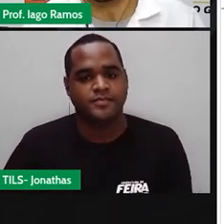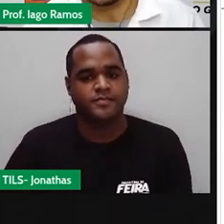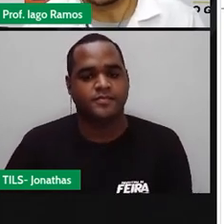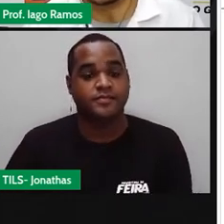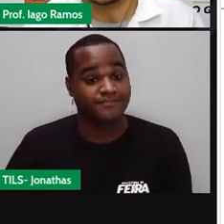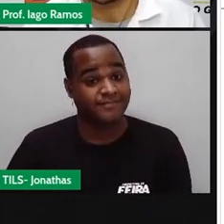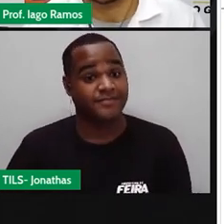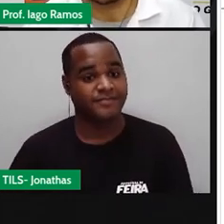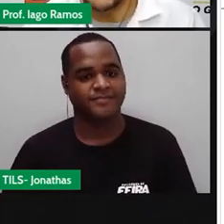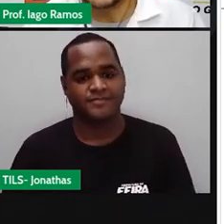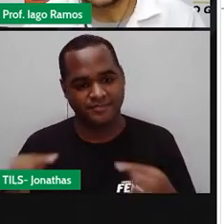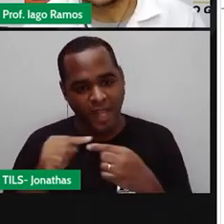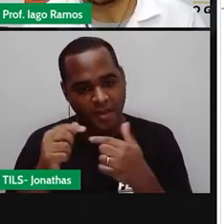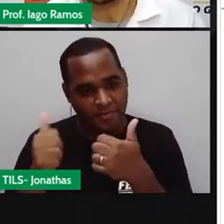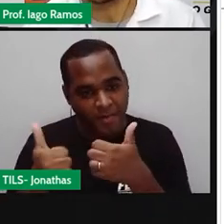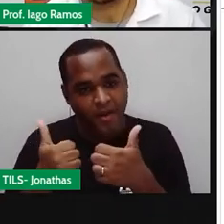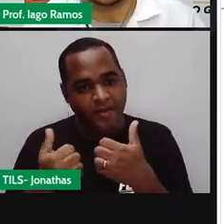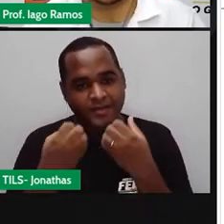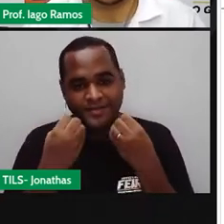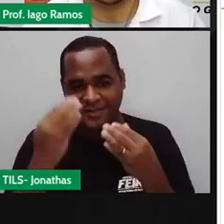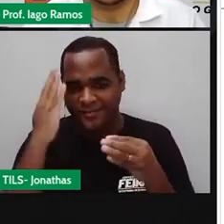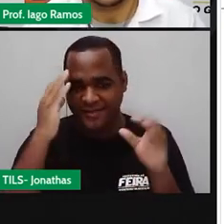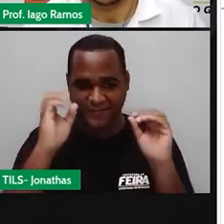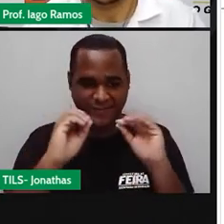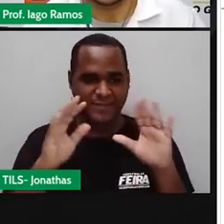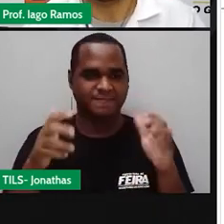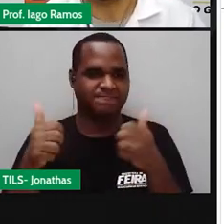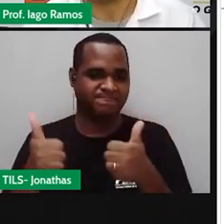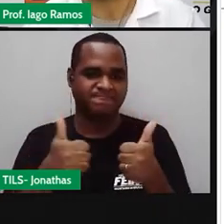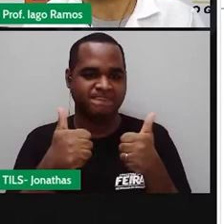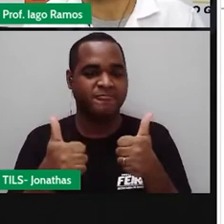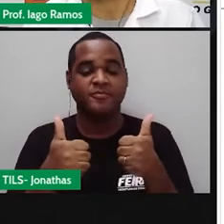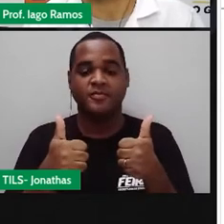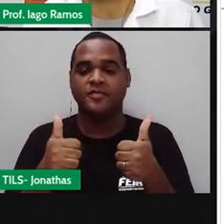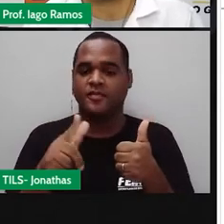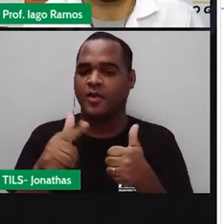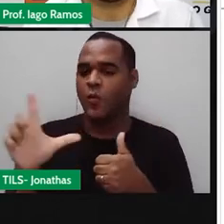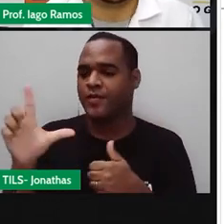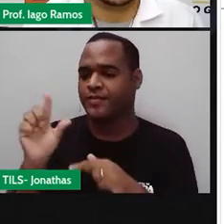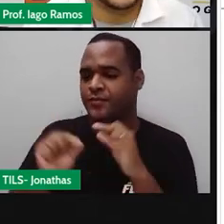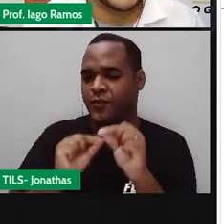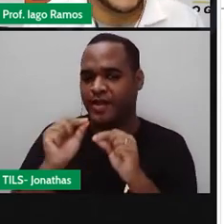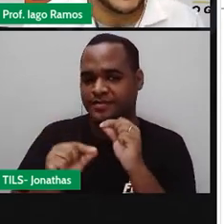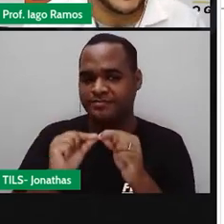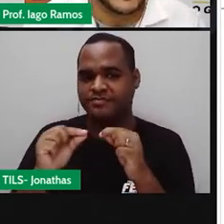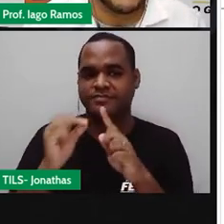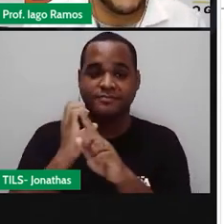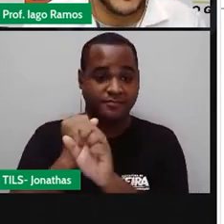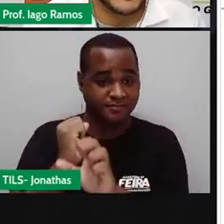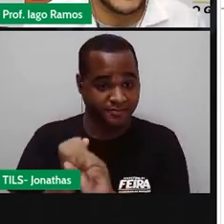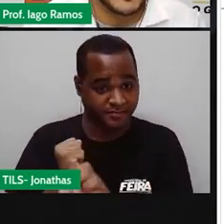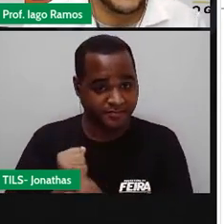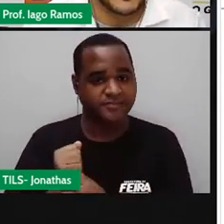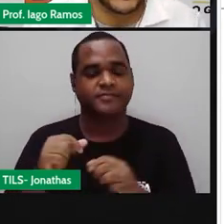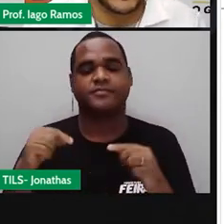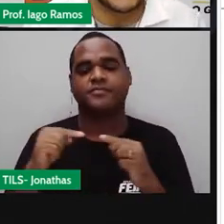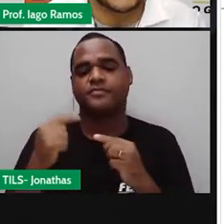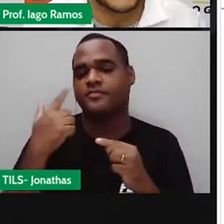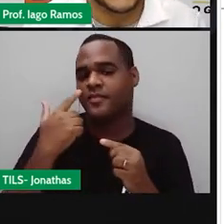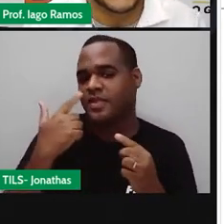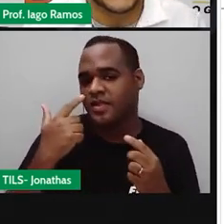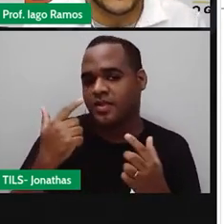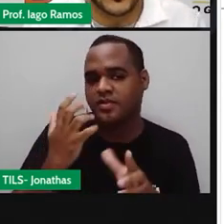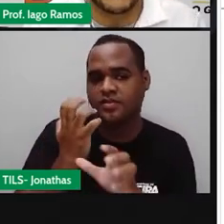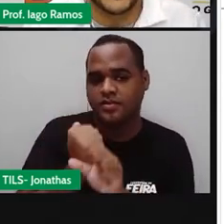Tá bom? Bacana? Belezinha. O que é que dá mais para a gente fazer com essa reta numérica? Ver quem é maior